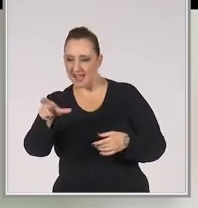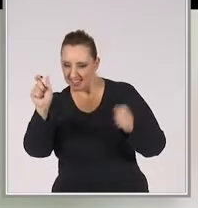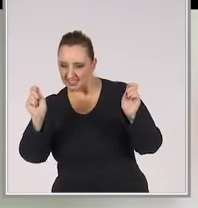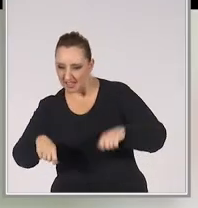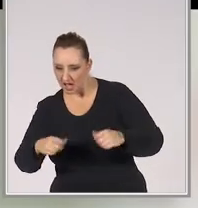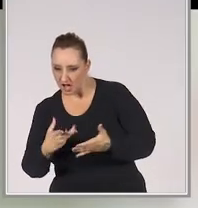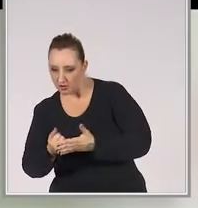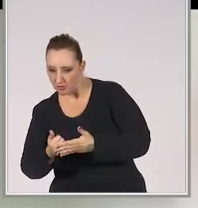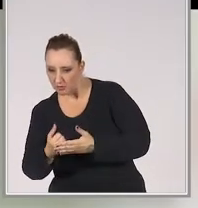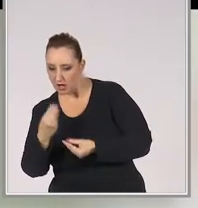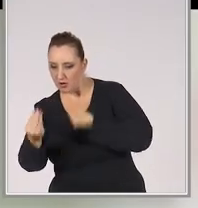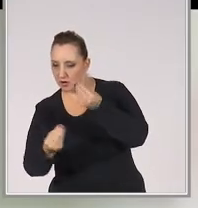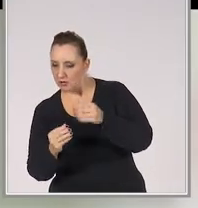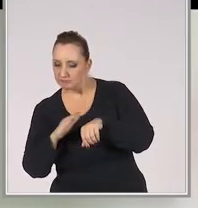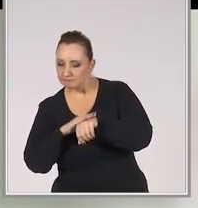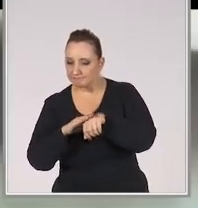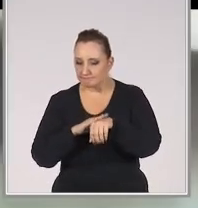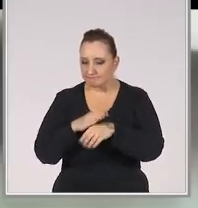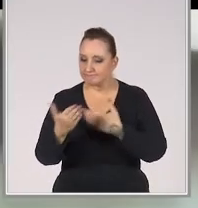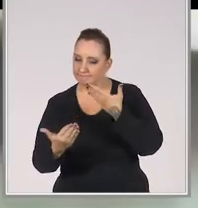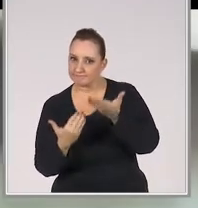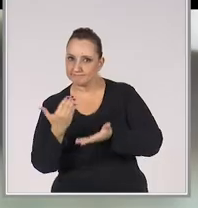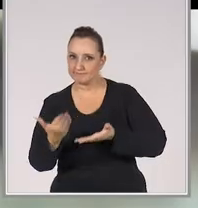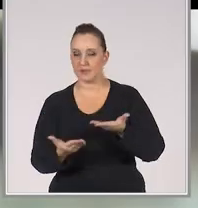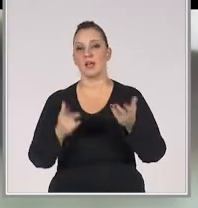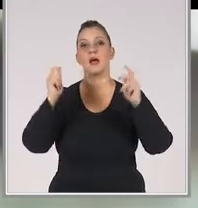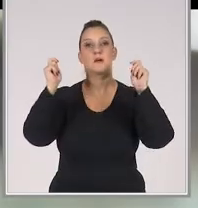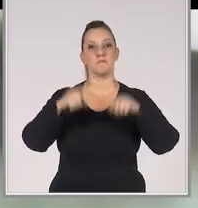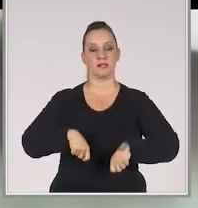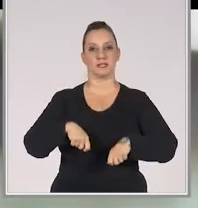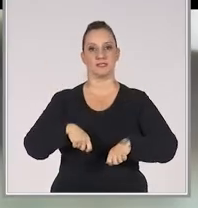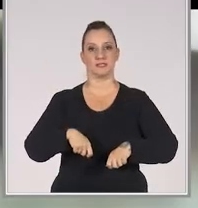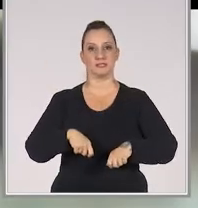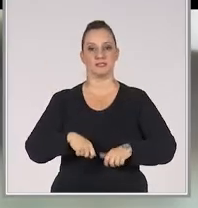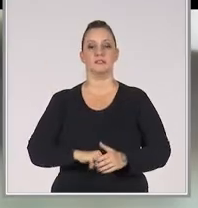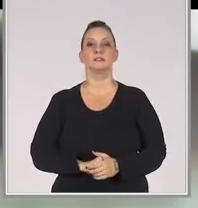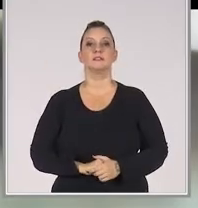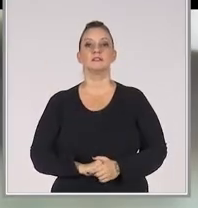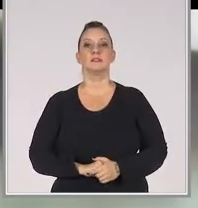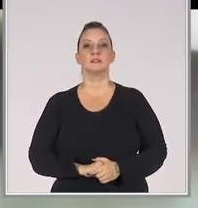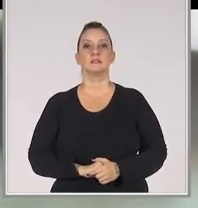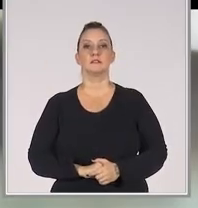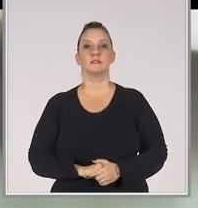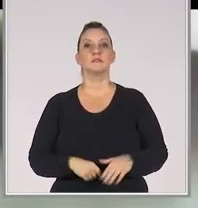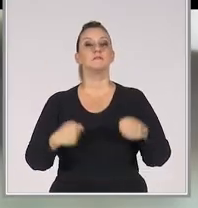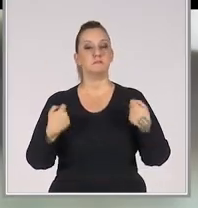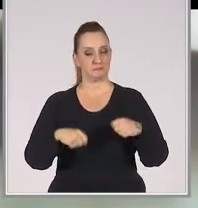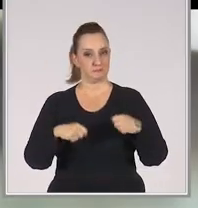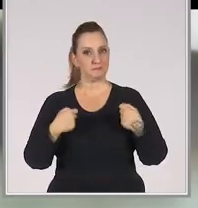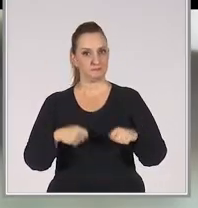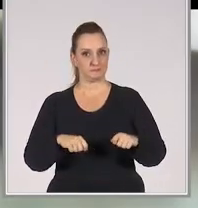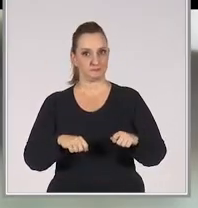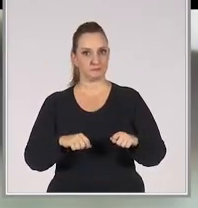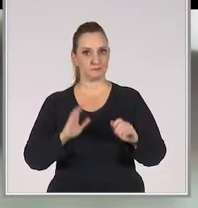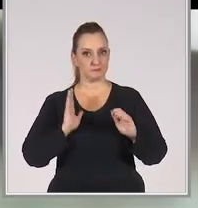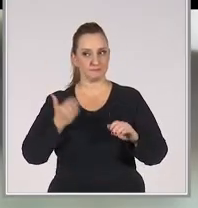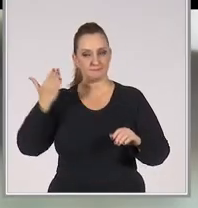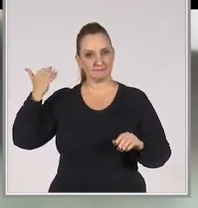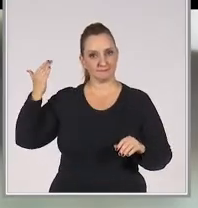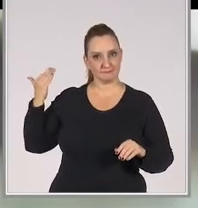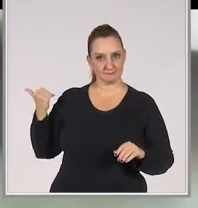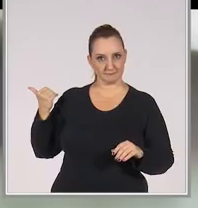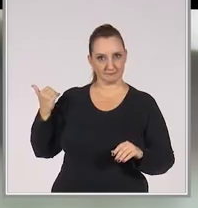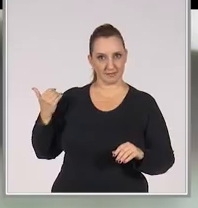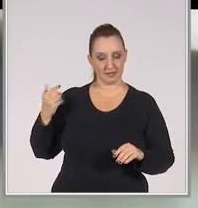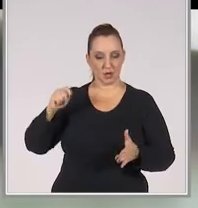potencial, sobre abordagem. Habilidades são habilidades de vendas. Isso deve ter sido, já